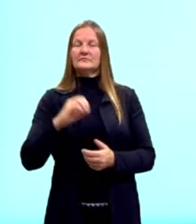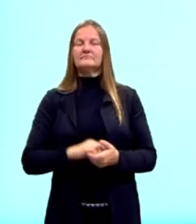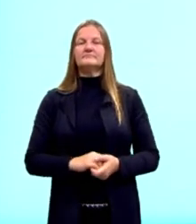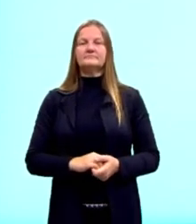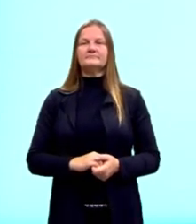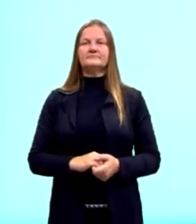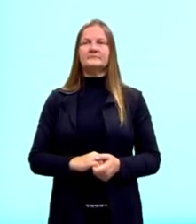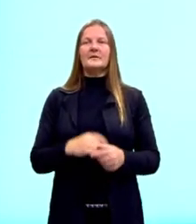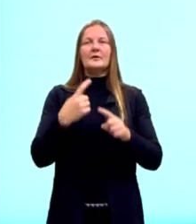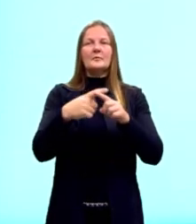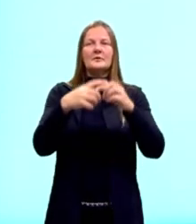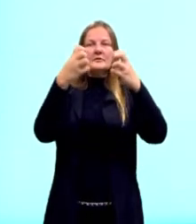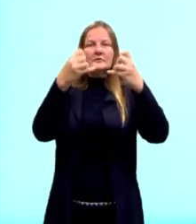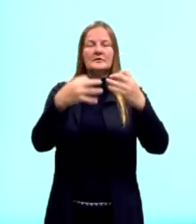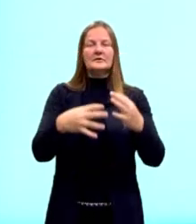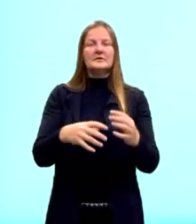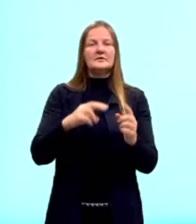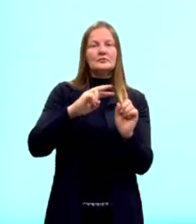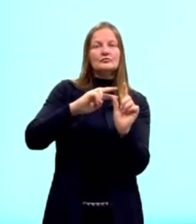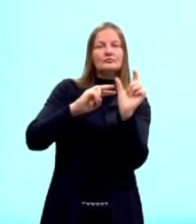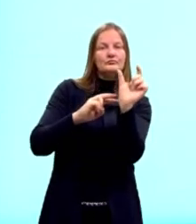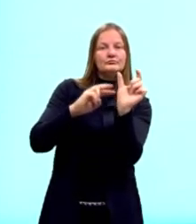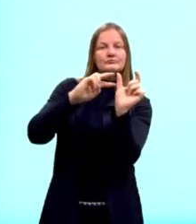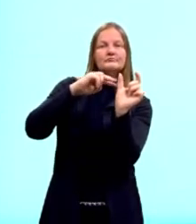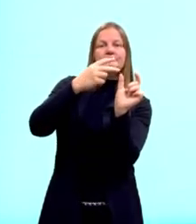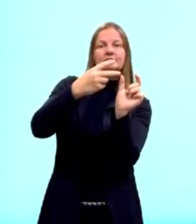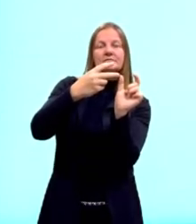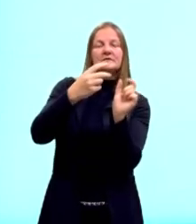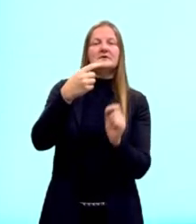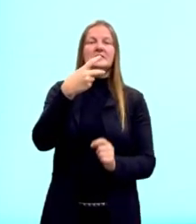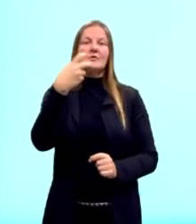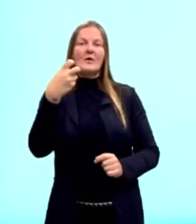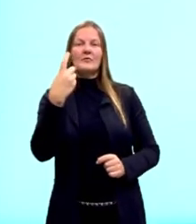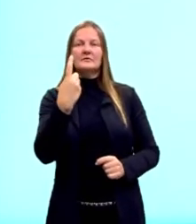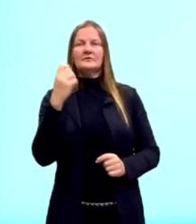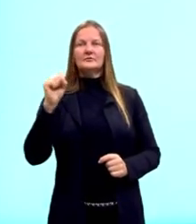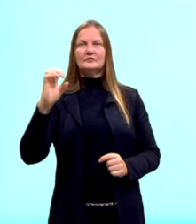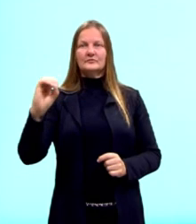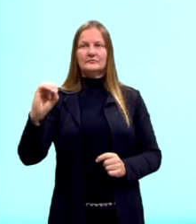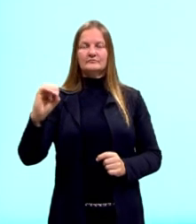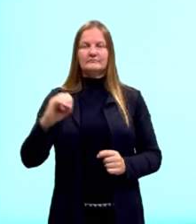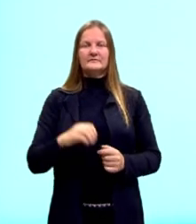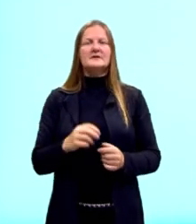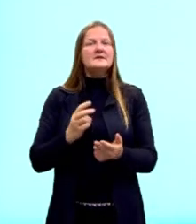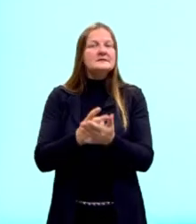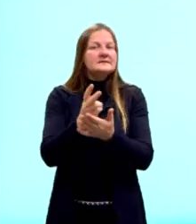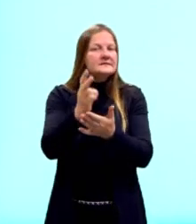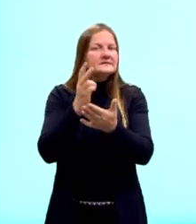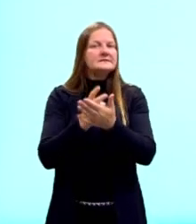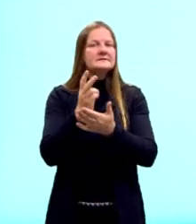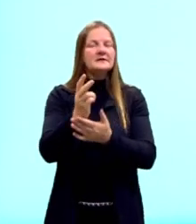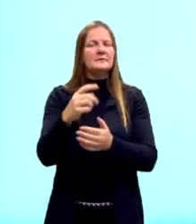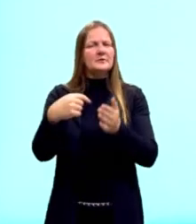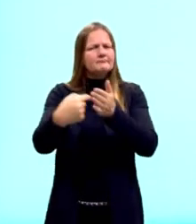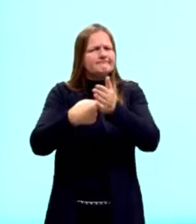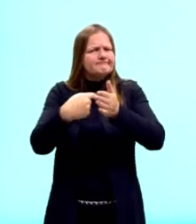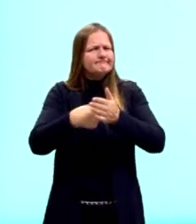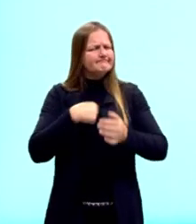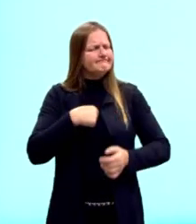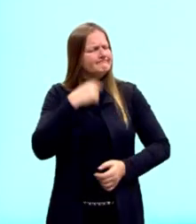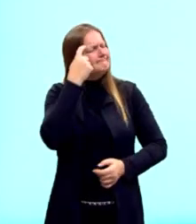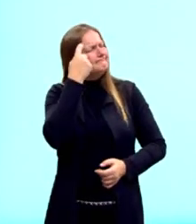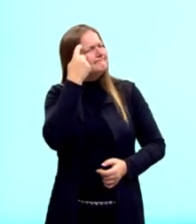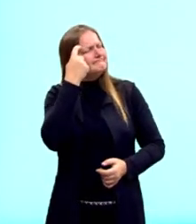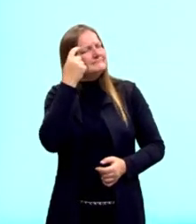Porque aqui eu tenho, né, um termo ao quadrado igual a 180. Sempre que nós nos perguntamos o